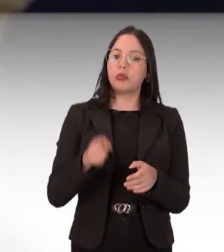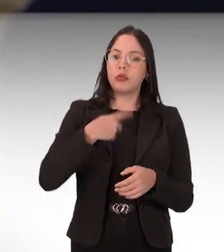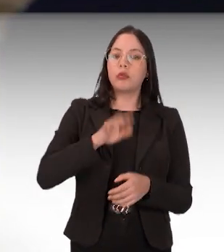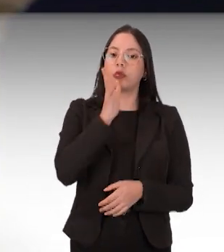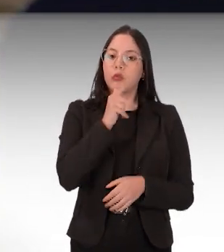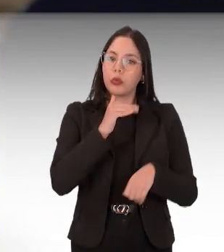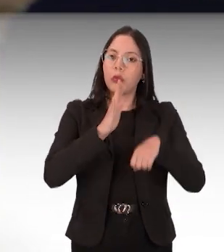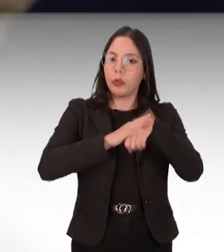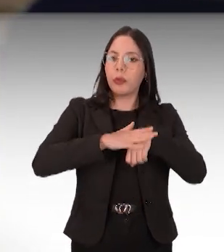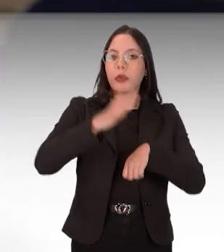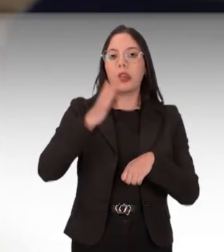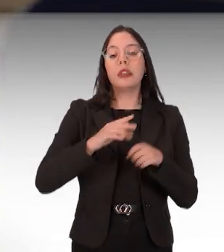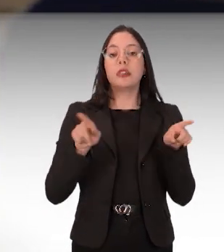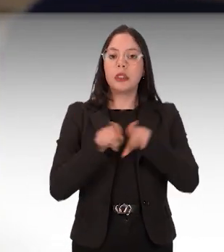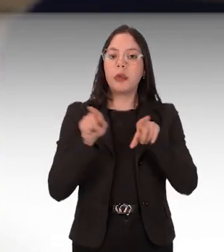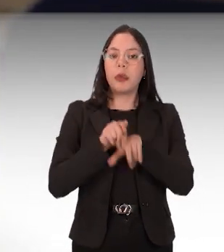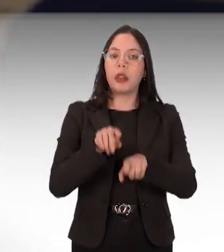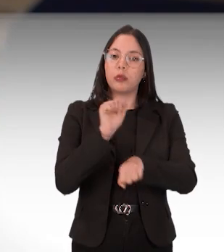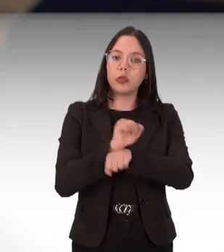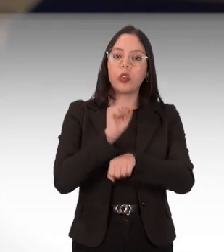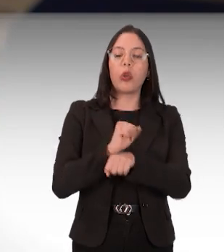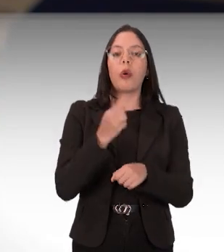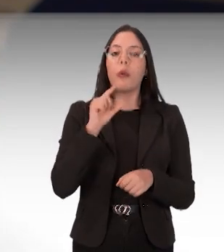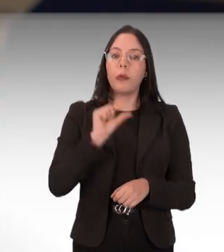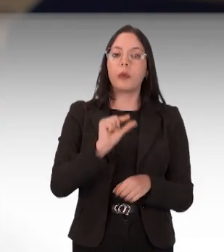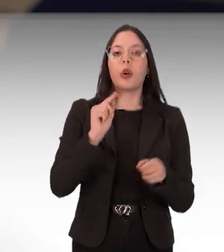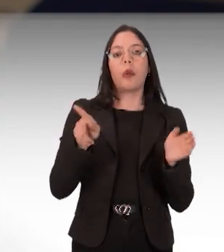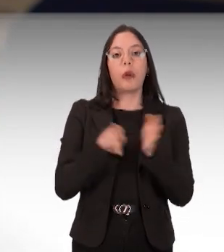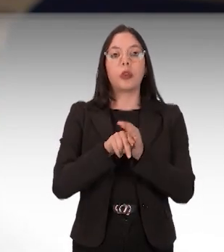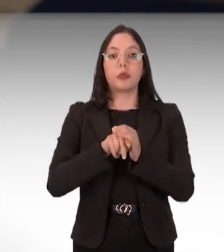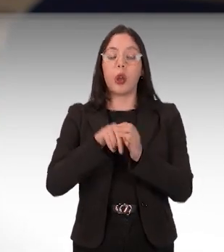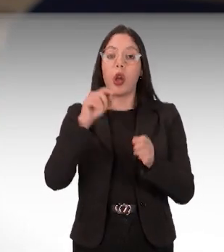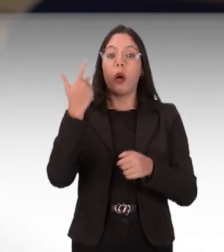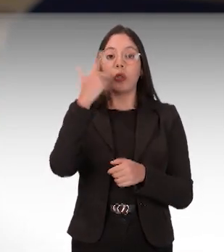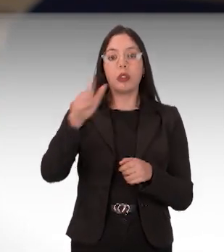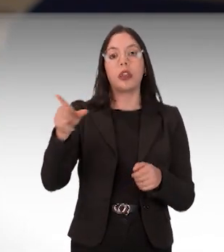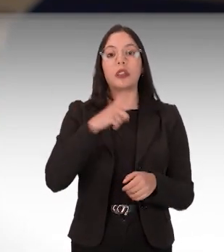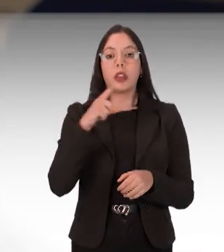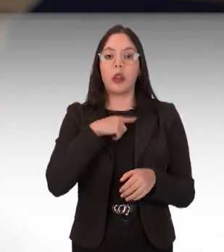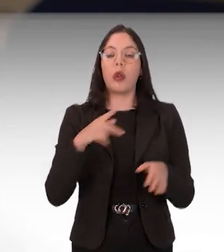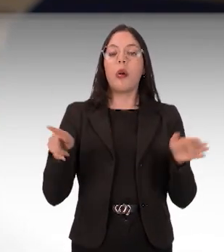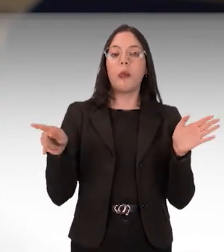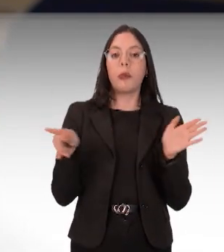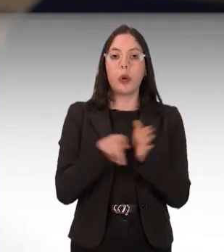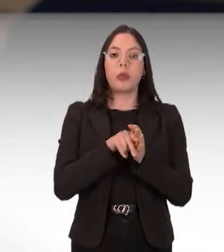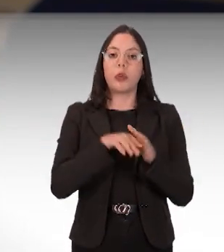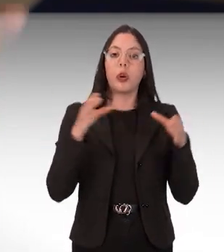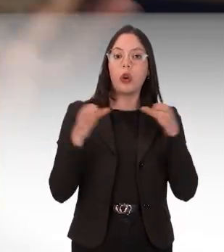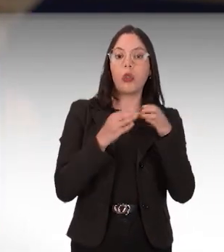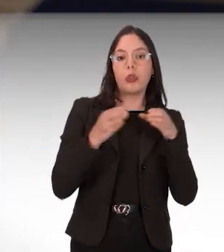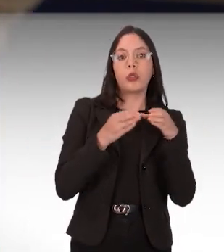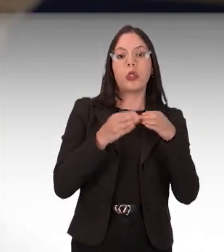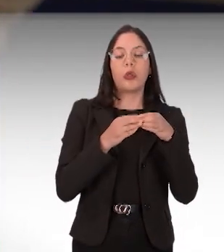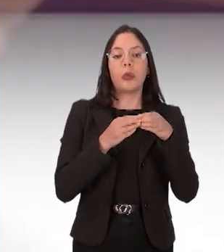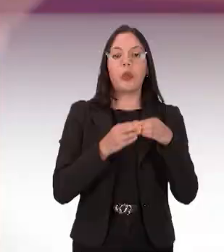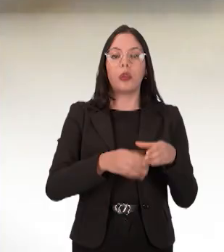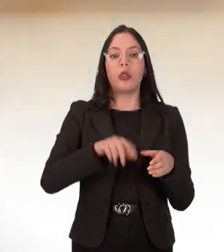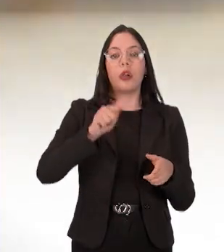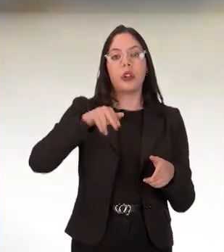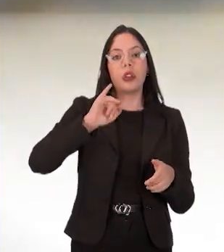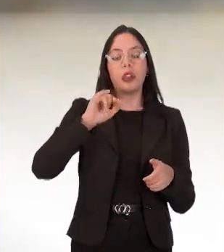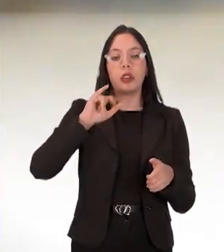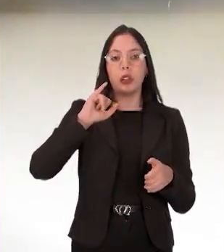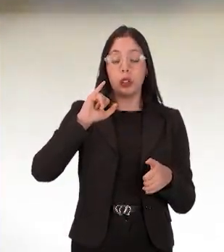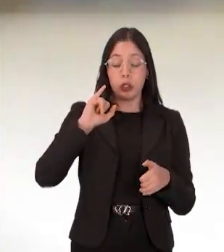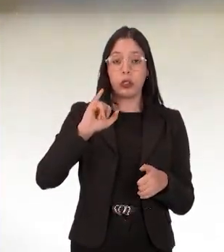um pouquinho a inauguração da próxima exposição, que é sobre o quilombo da Ilha da Marambaia, que tem uma super